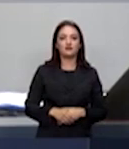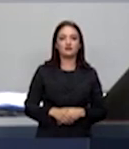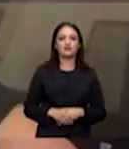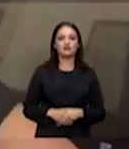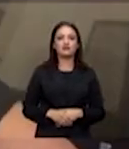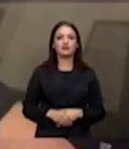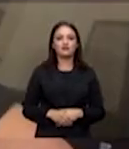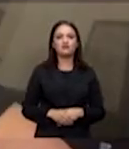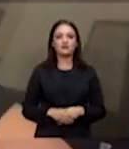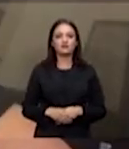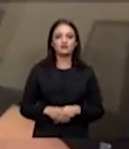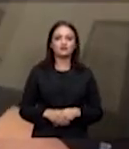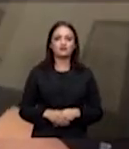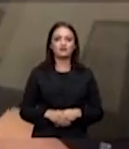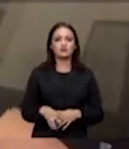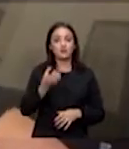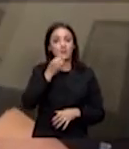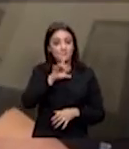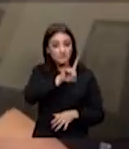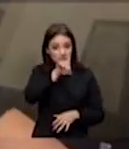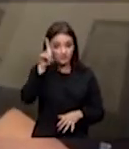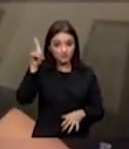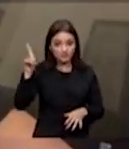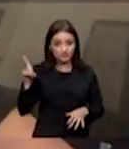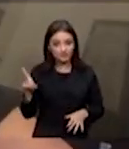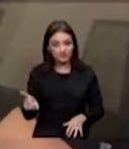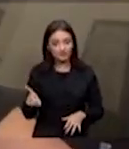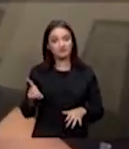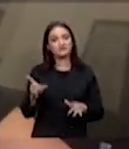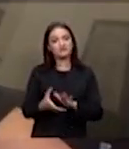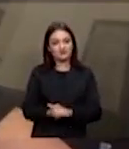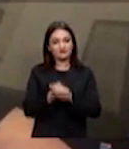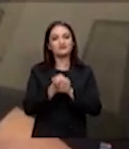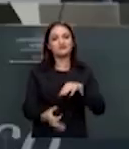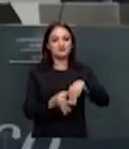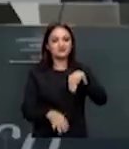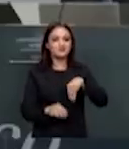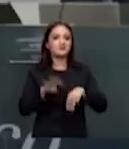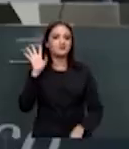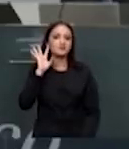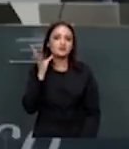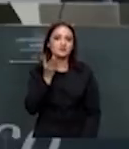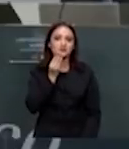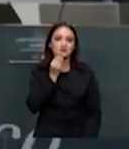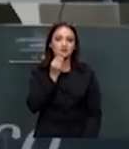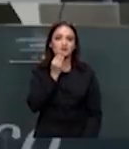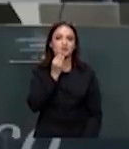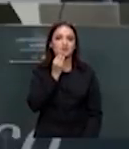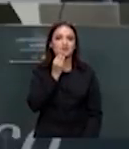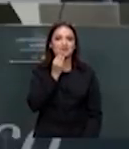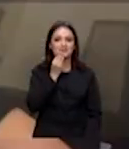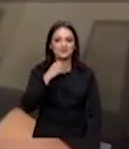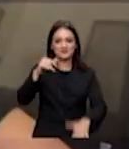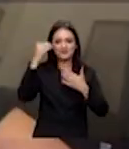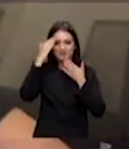Bom dia, excelentíssimo ministro Dias Toffoli, eu me apresento